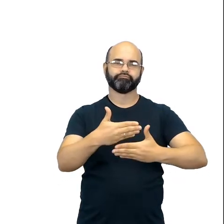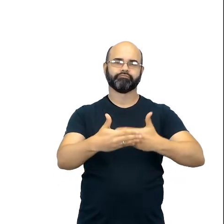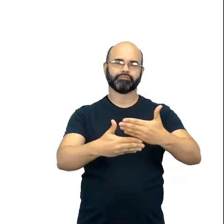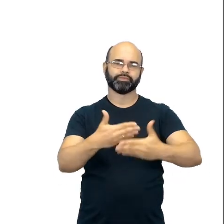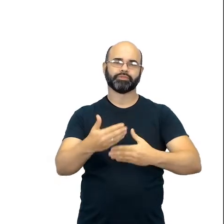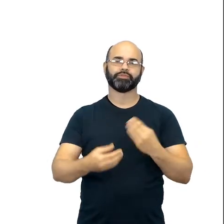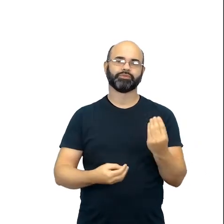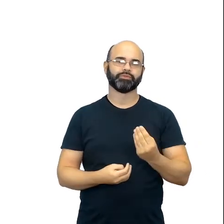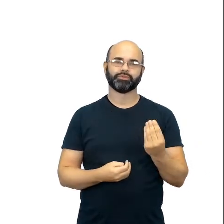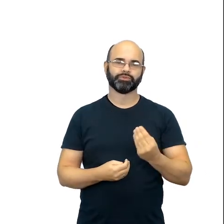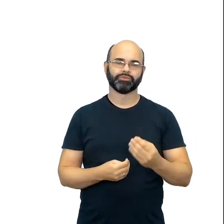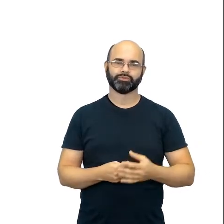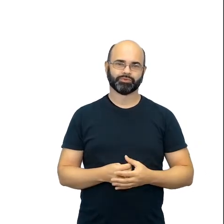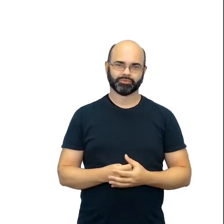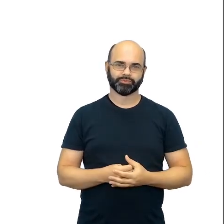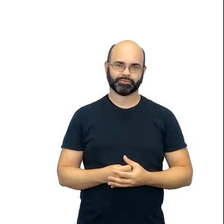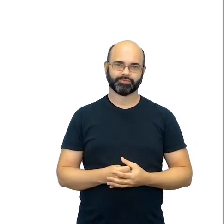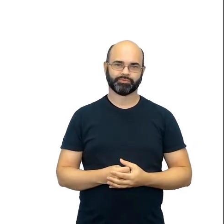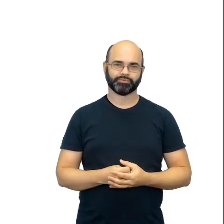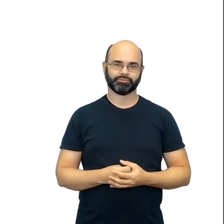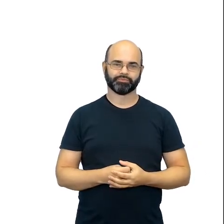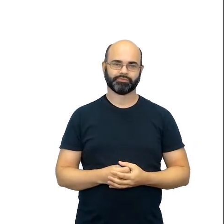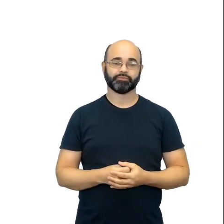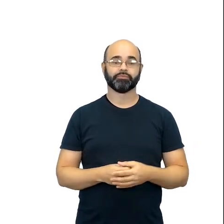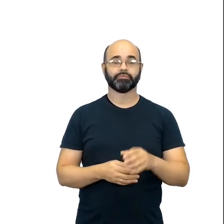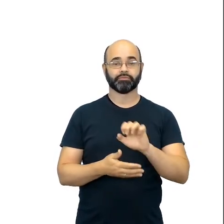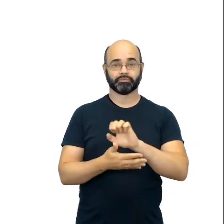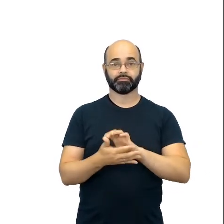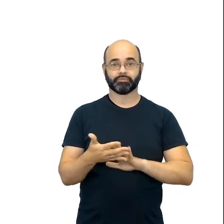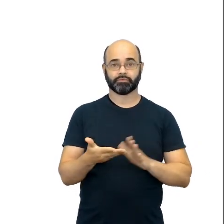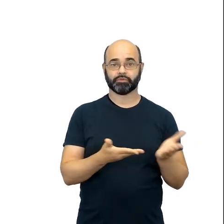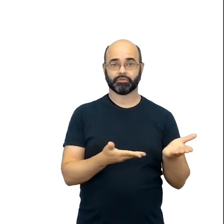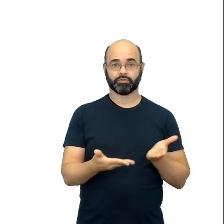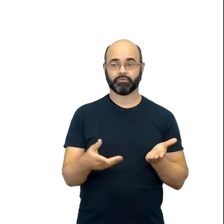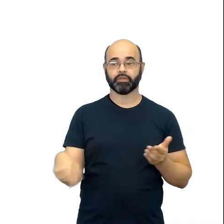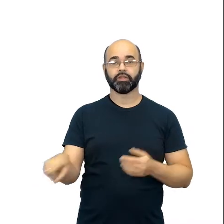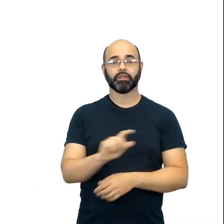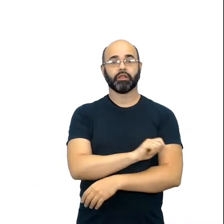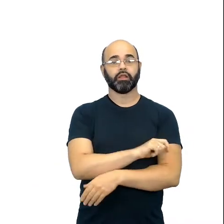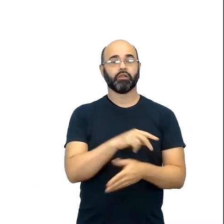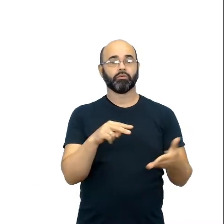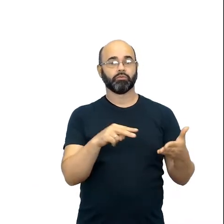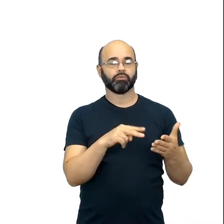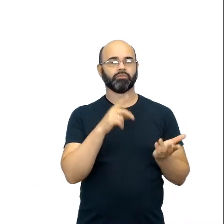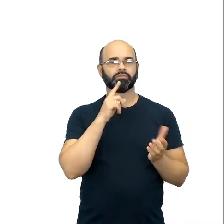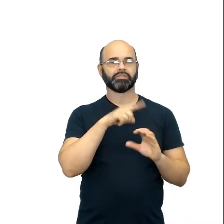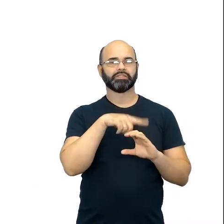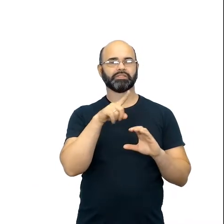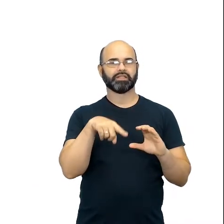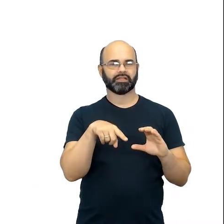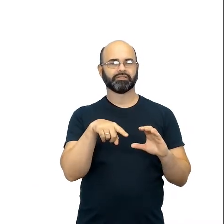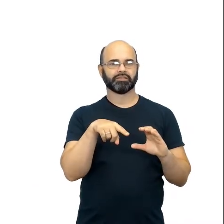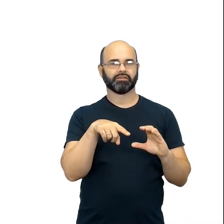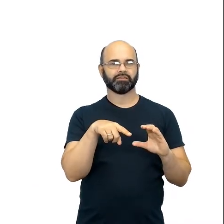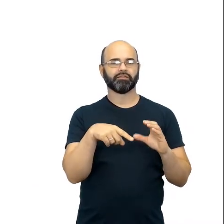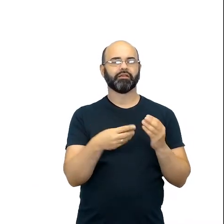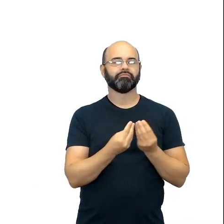focar hoje, em trazer atividades que levem o nosso estudante a entender a natureza da ciência, tá?